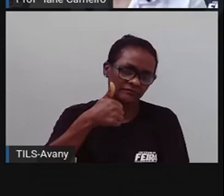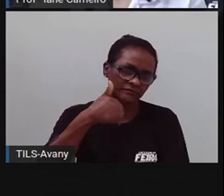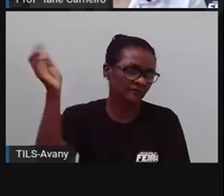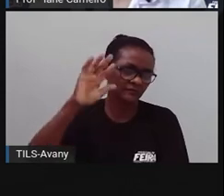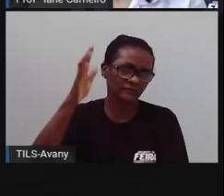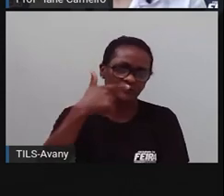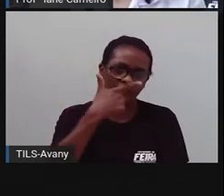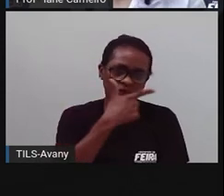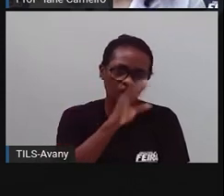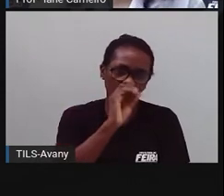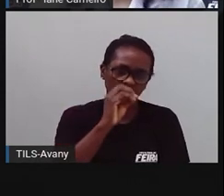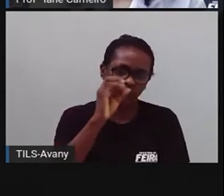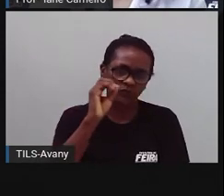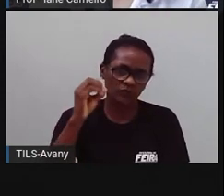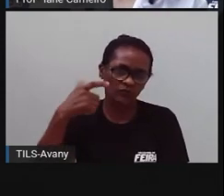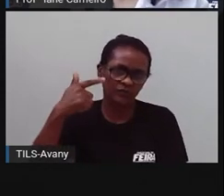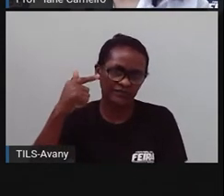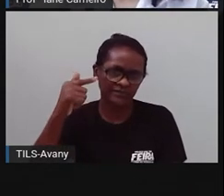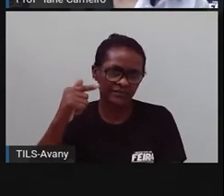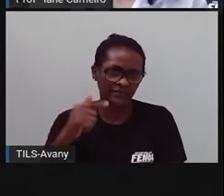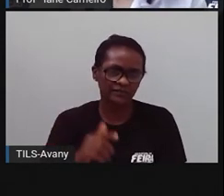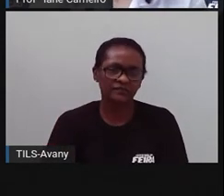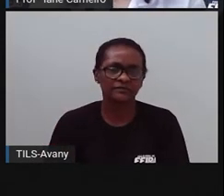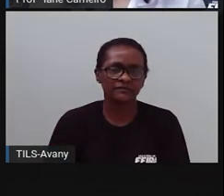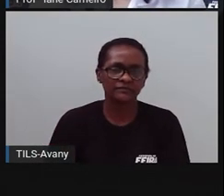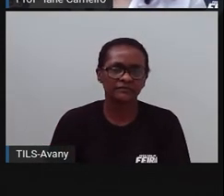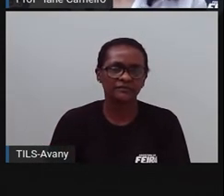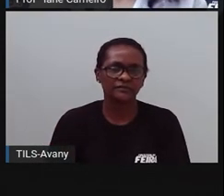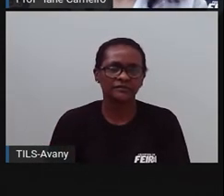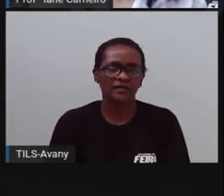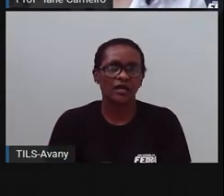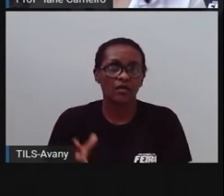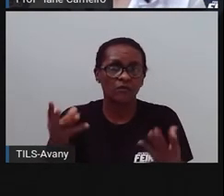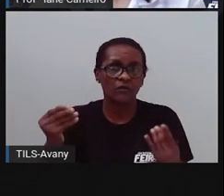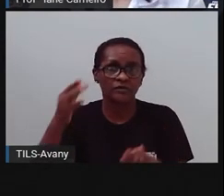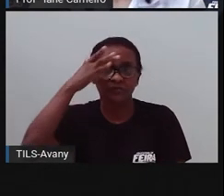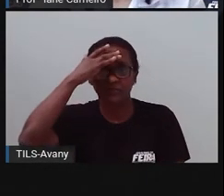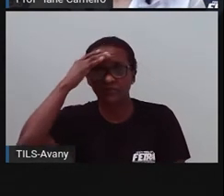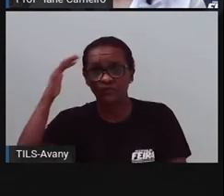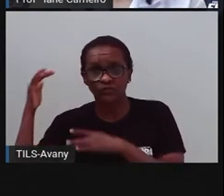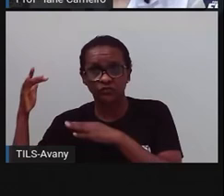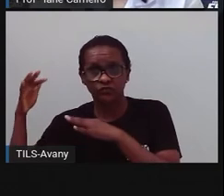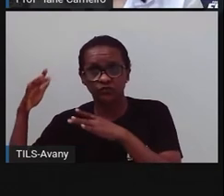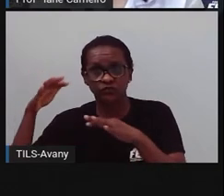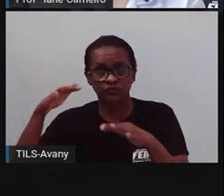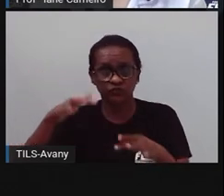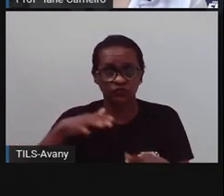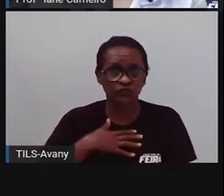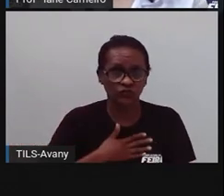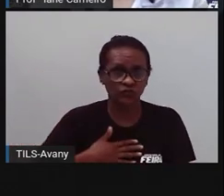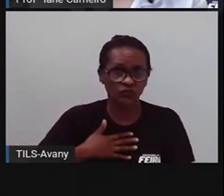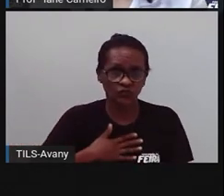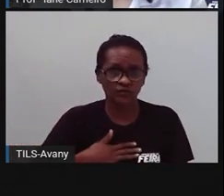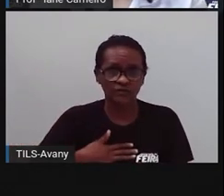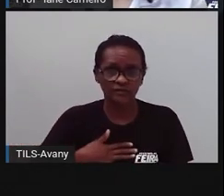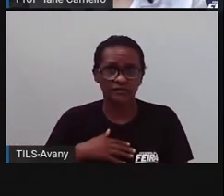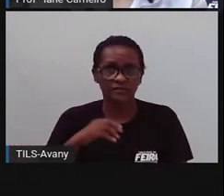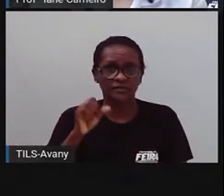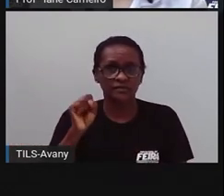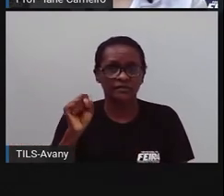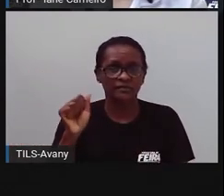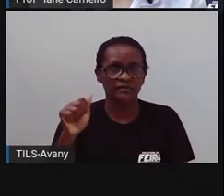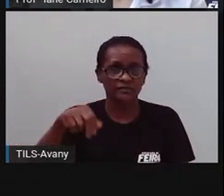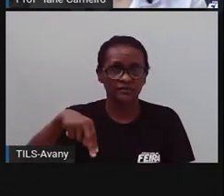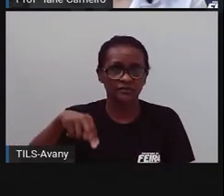manifestação que anunciava o início dos festeiros da padroeira da nossa cidade, que é a Senhora Santana. Então, ela sai, né?